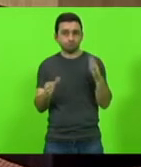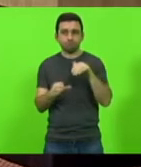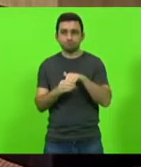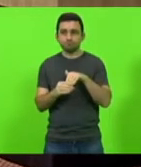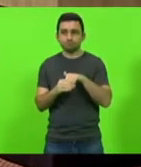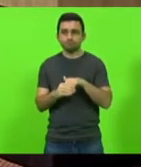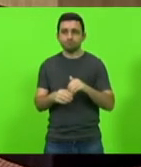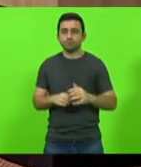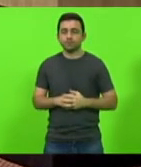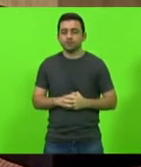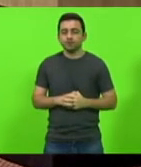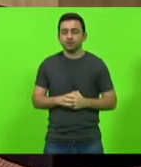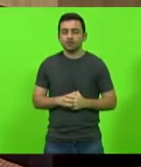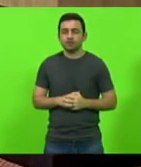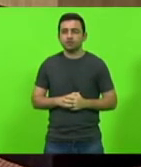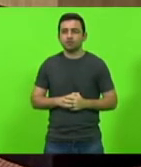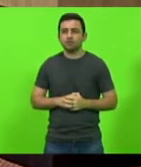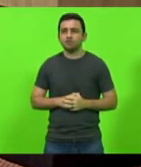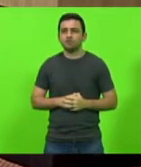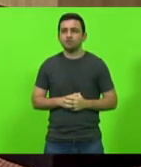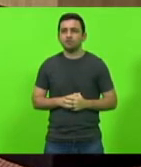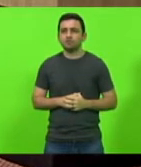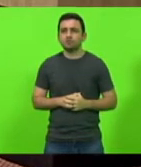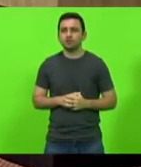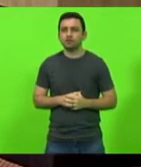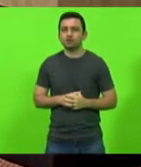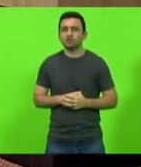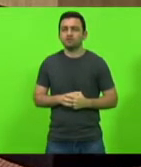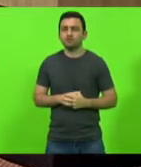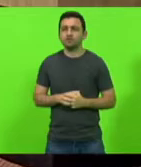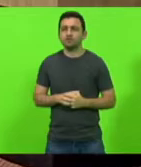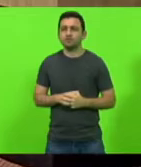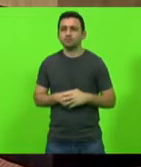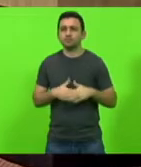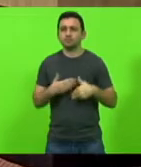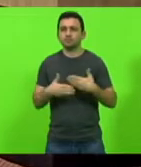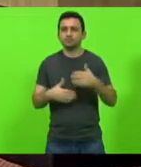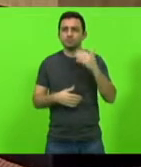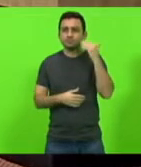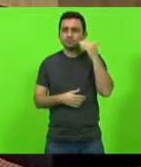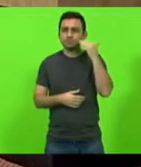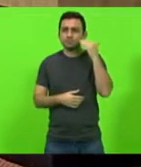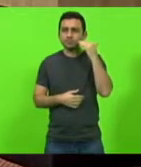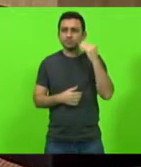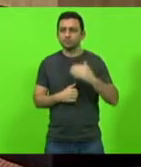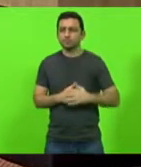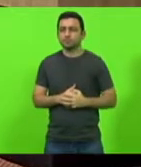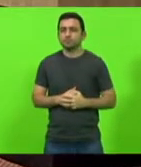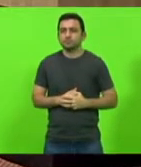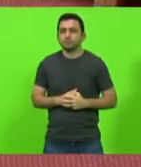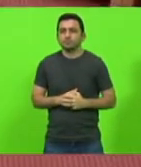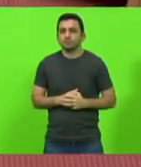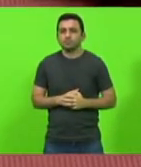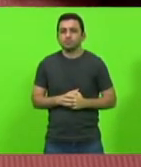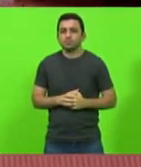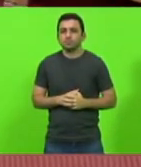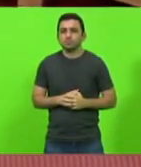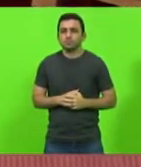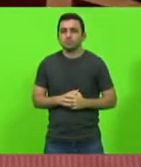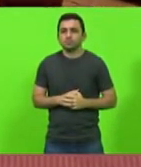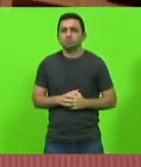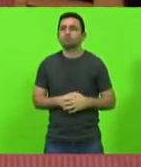exercer seu direito de voto para encaminhamento de voto com a palavra o deputado Márcio Machado obrigado presidente cumprimento vossa excelência novamente